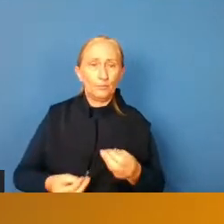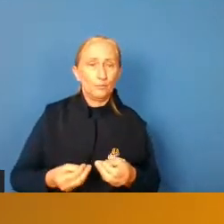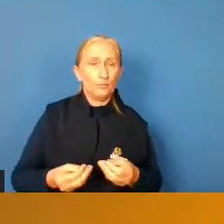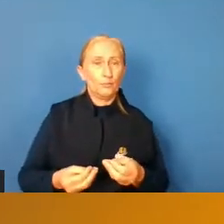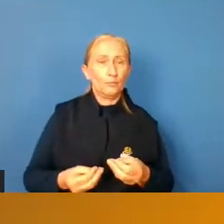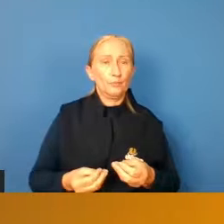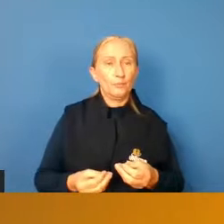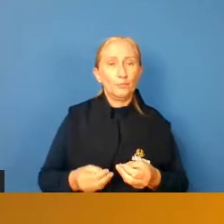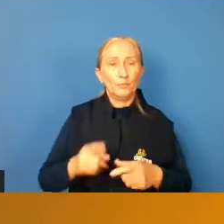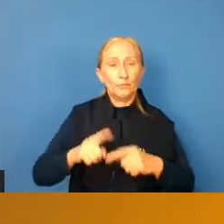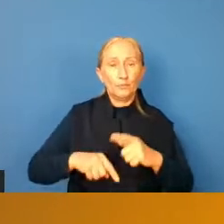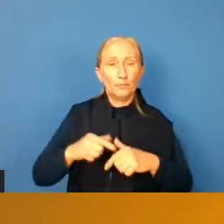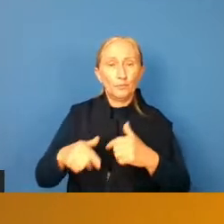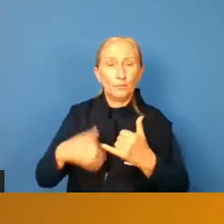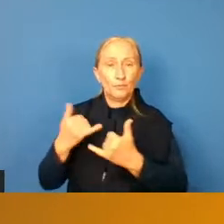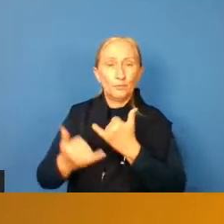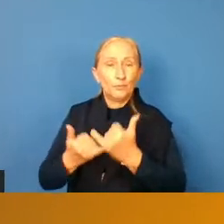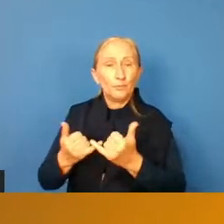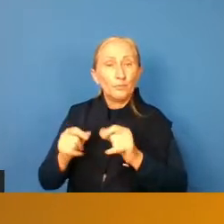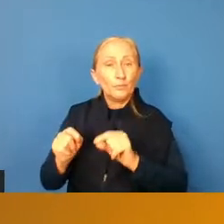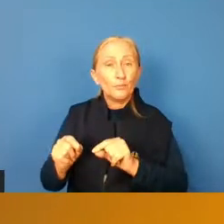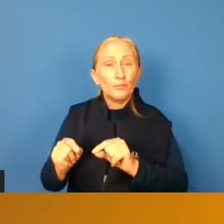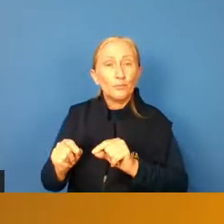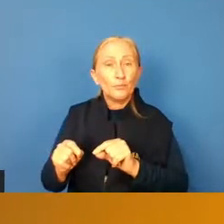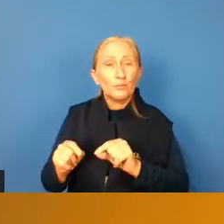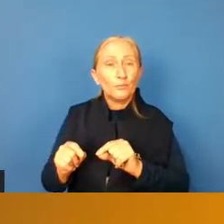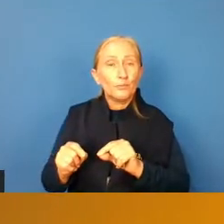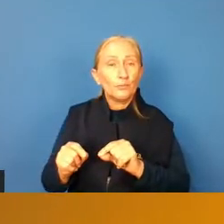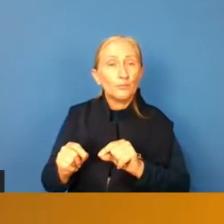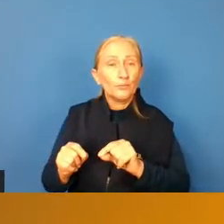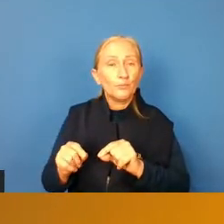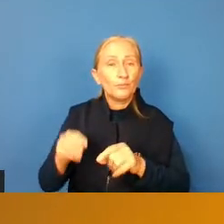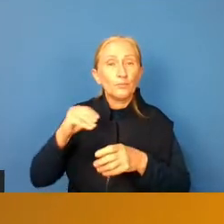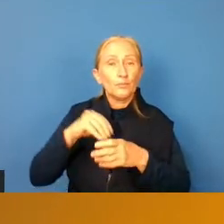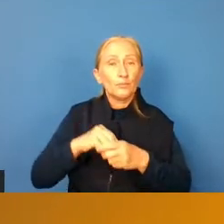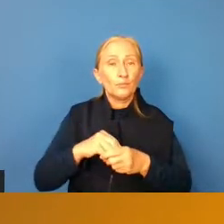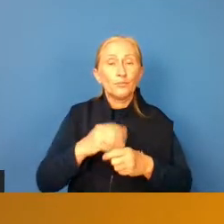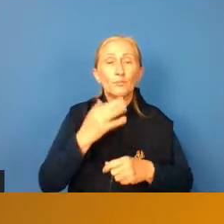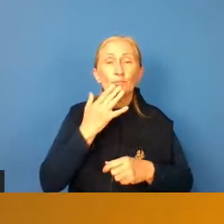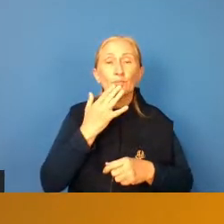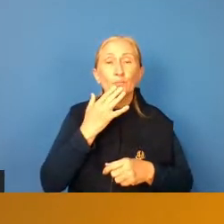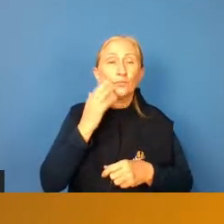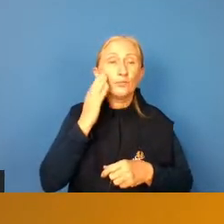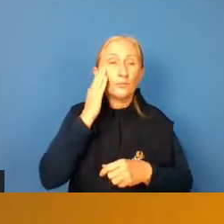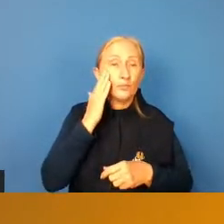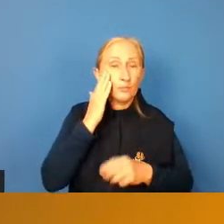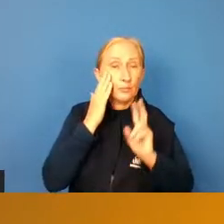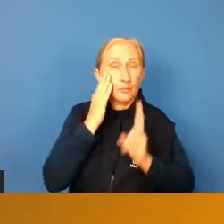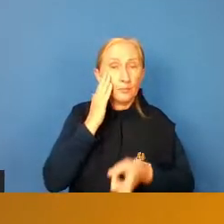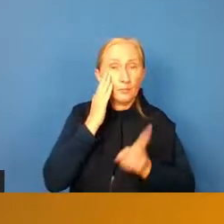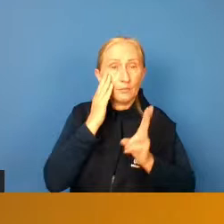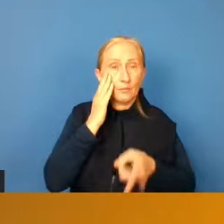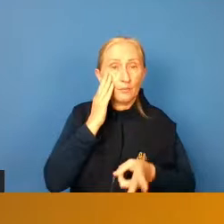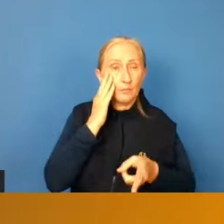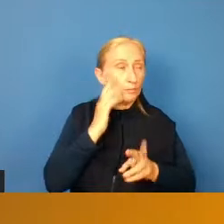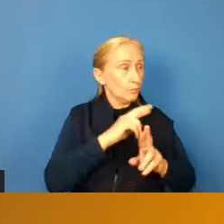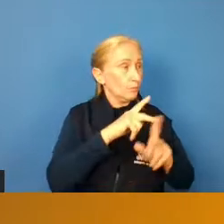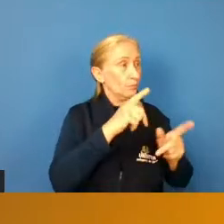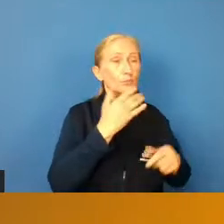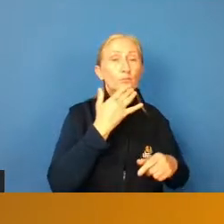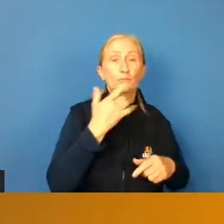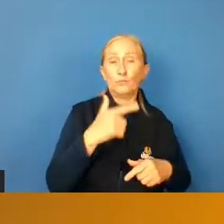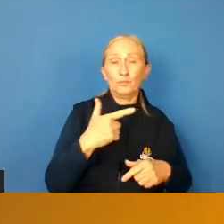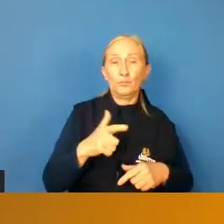esses equipamentos, né, esses brinquedos de uma cor que não seja rosa, né, porque o rosa